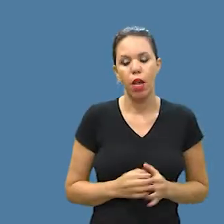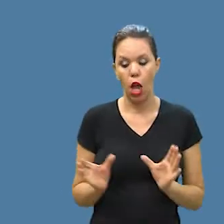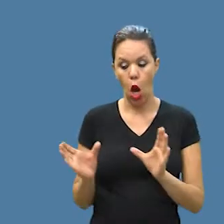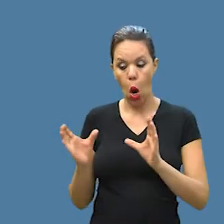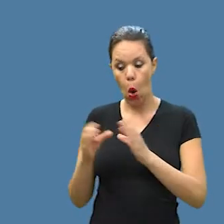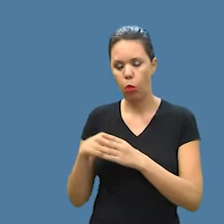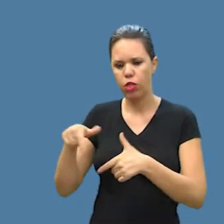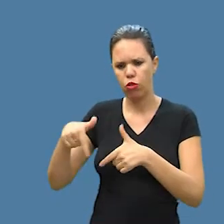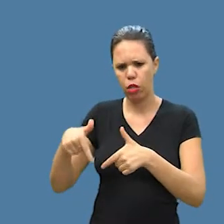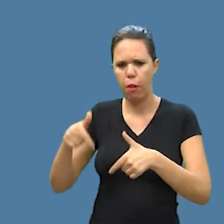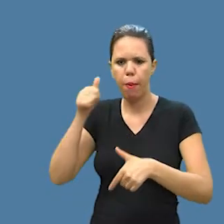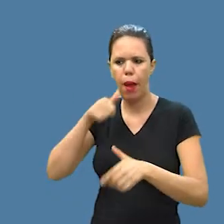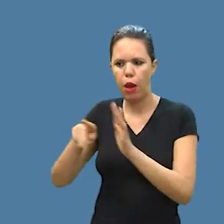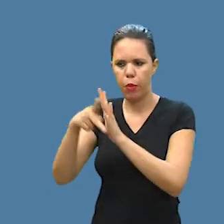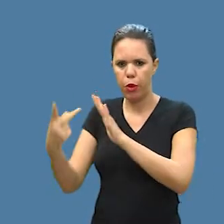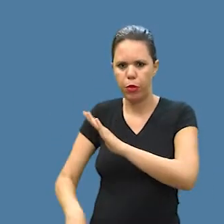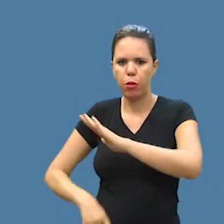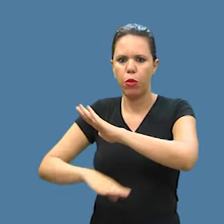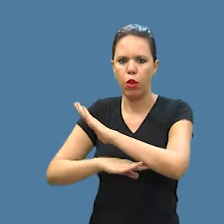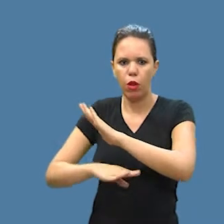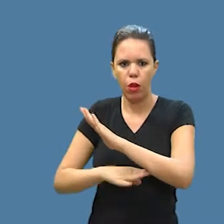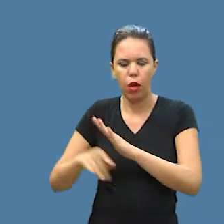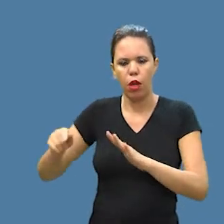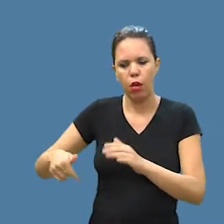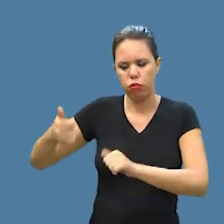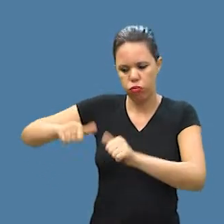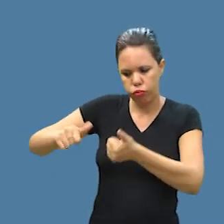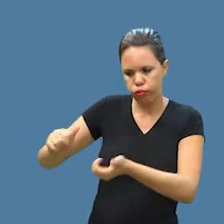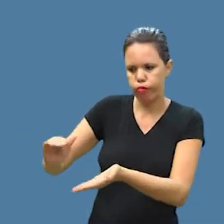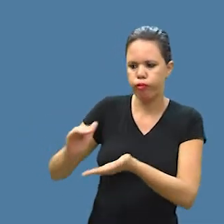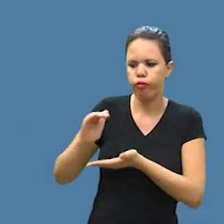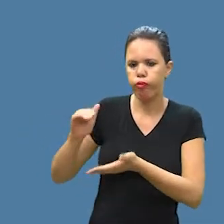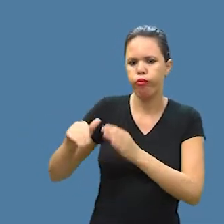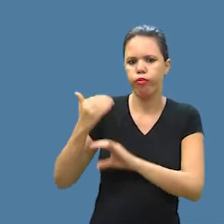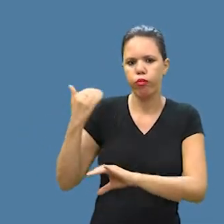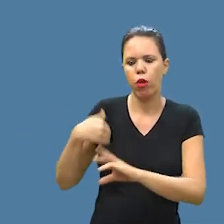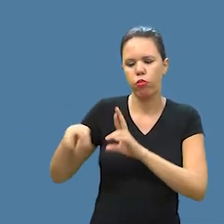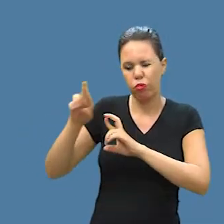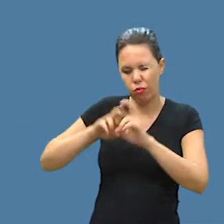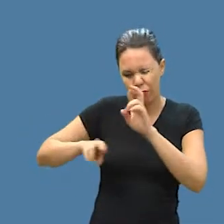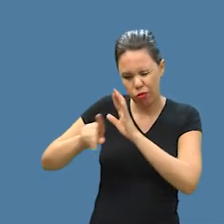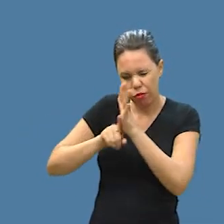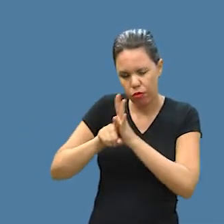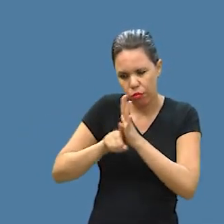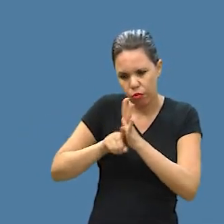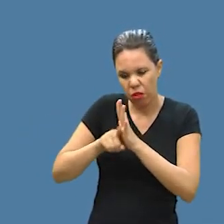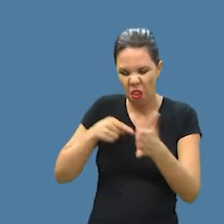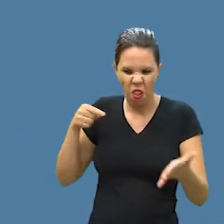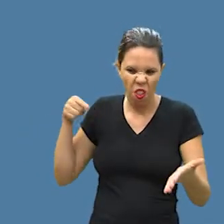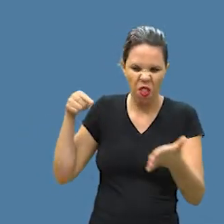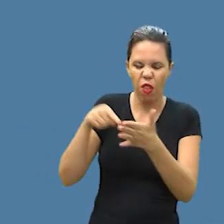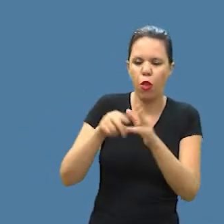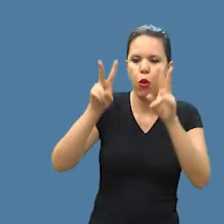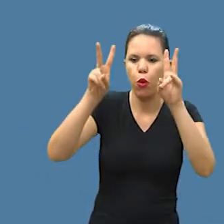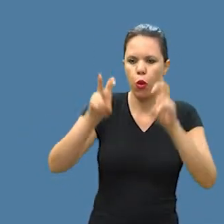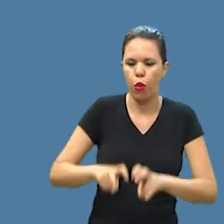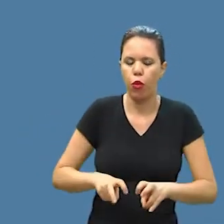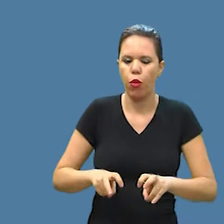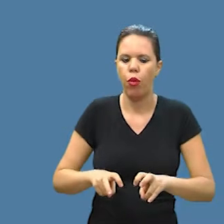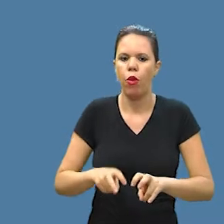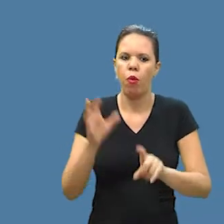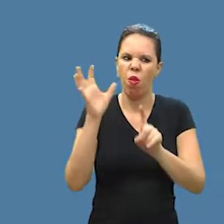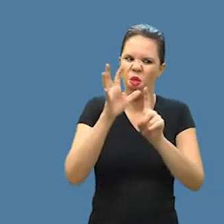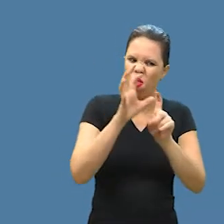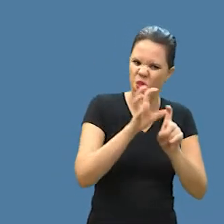A Comissão da Mulher tem a função de receber, avaliar e proceder às investigações e denúncias